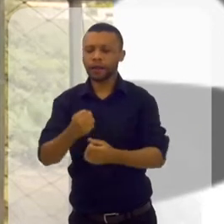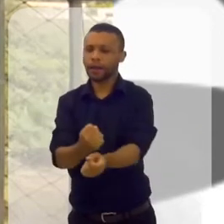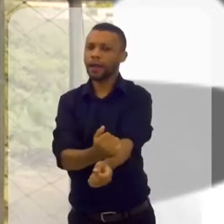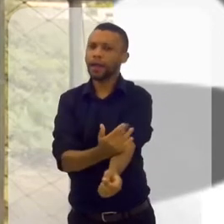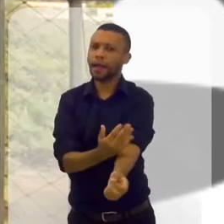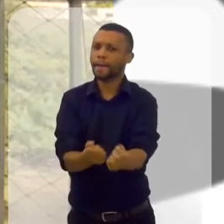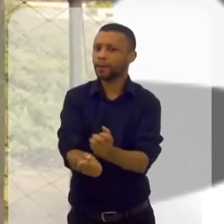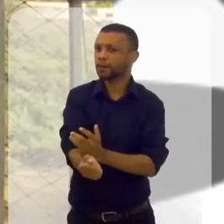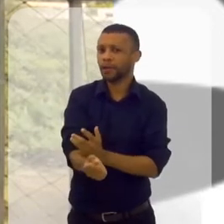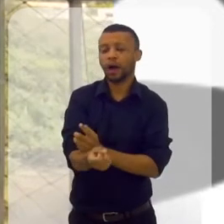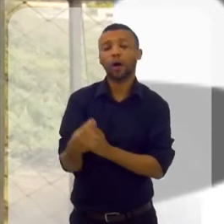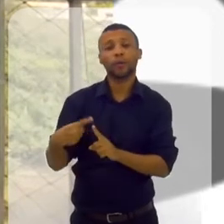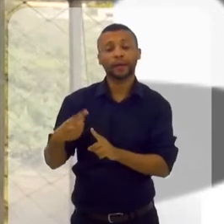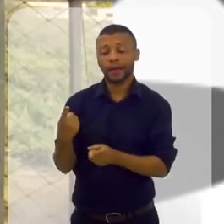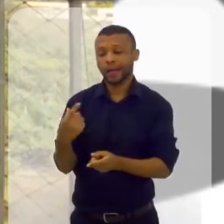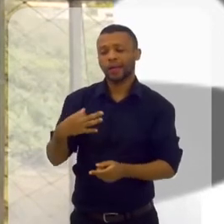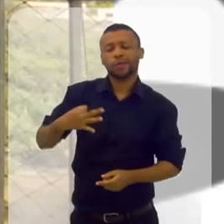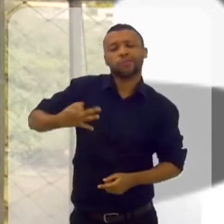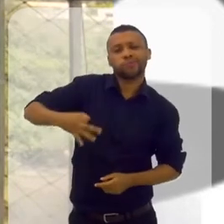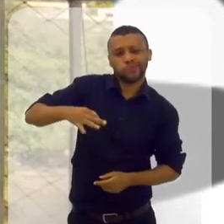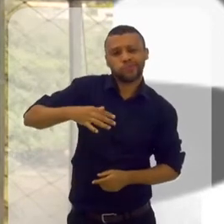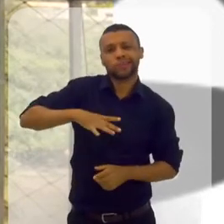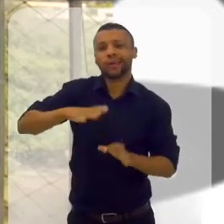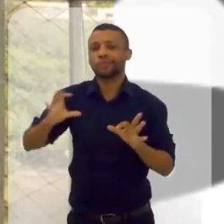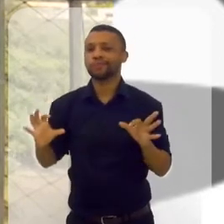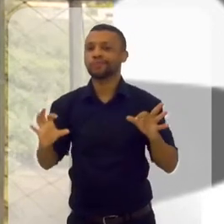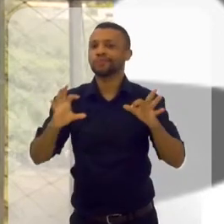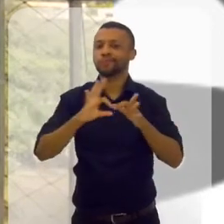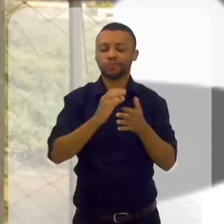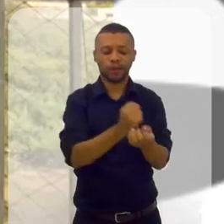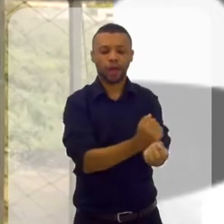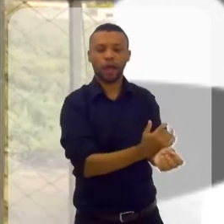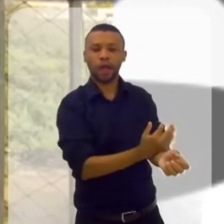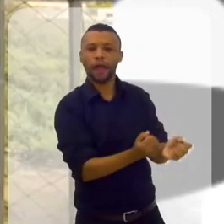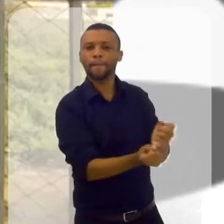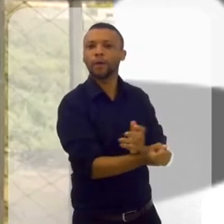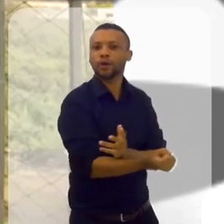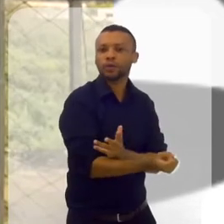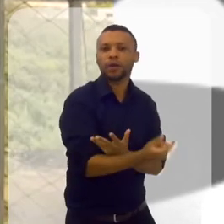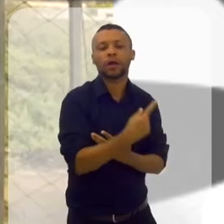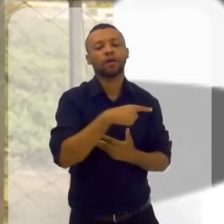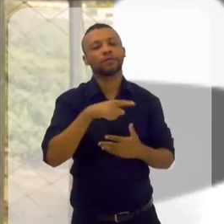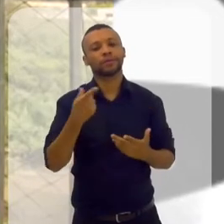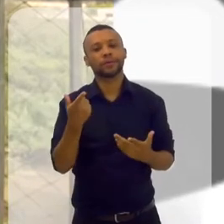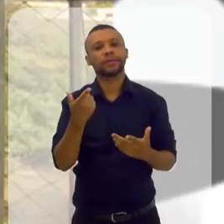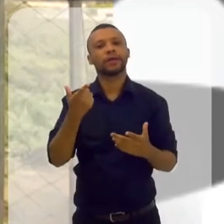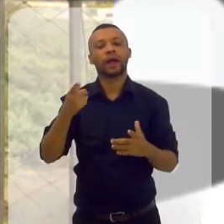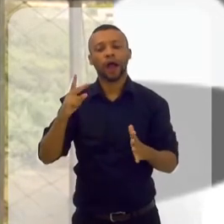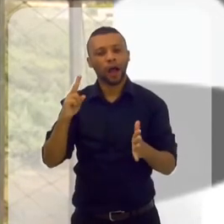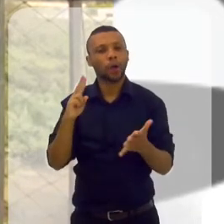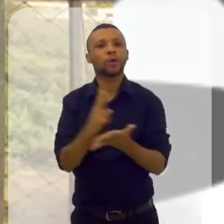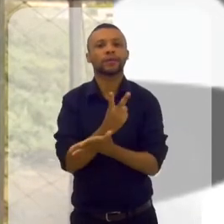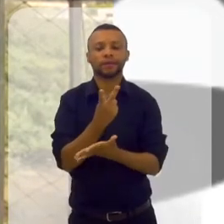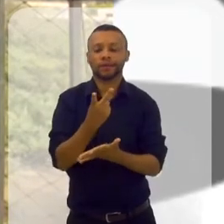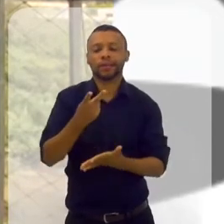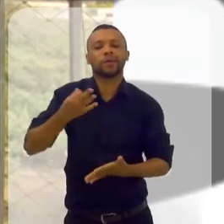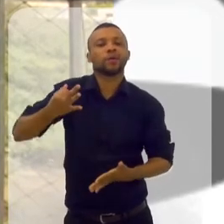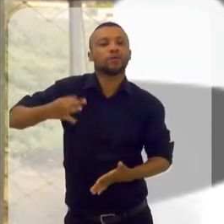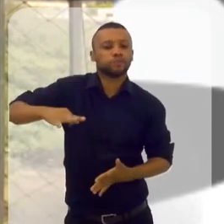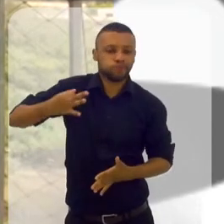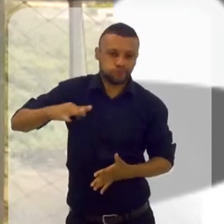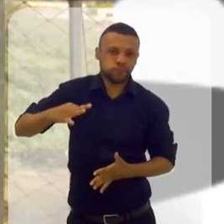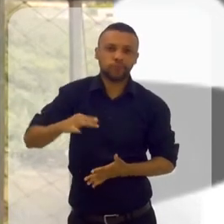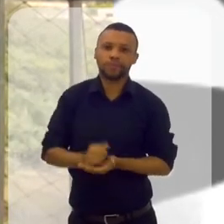um cunho emocional. Tem um porquê do emocional que levou ela a ter aquela dor física. Então, assim,